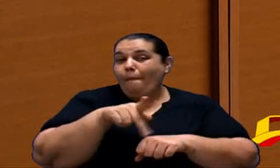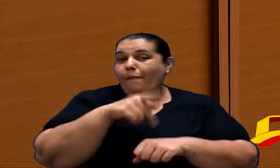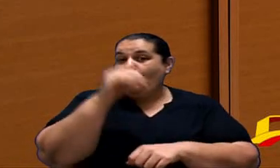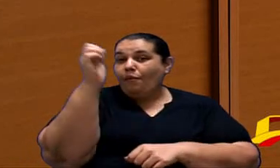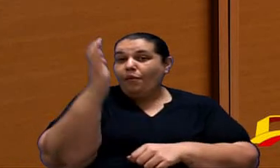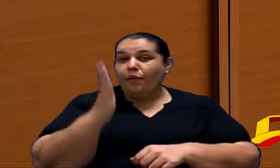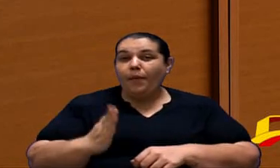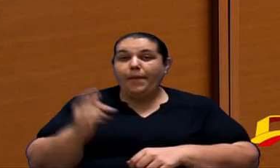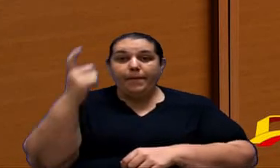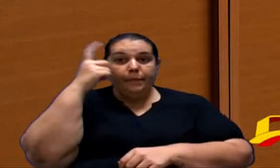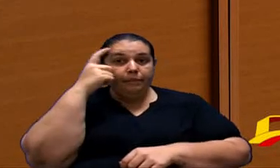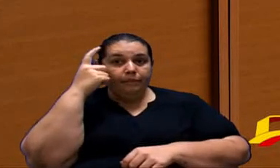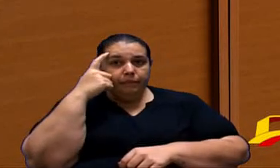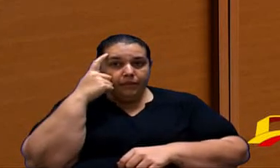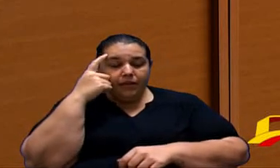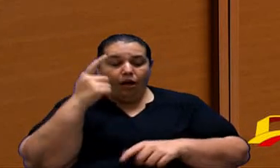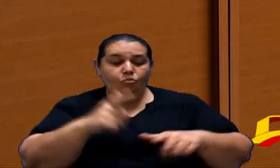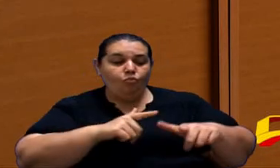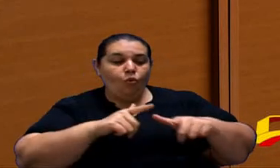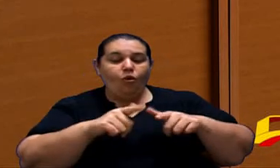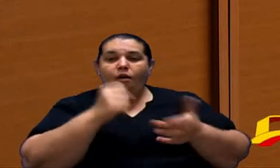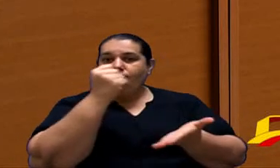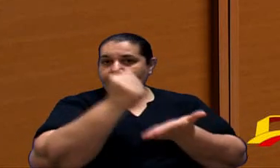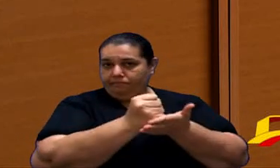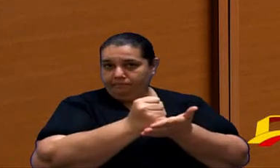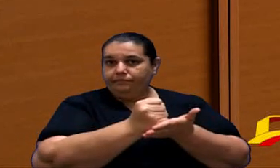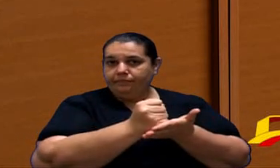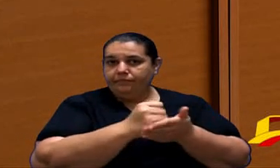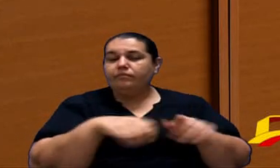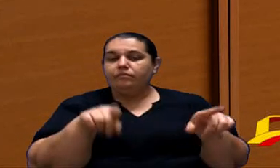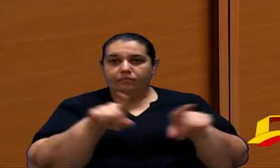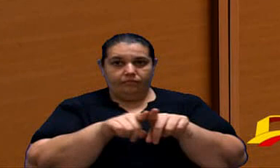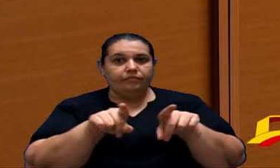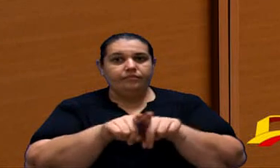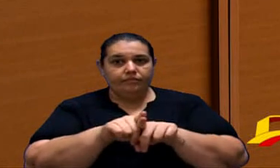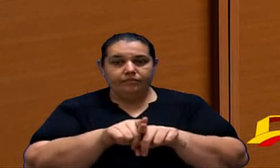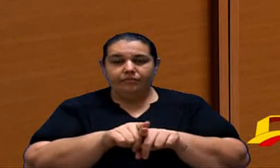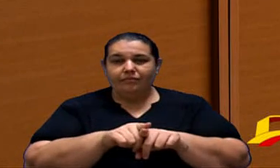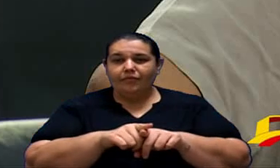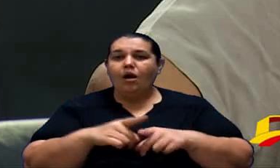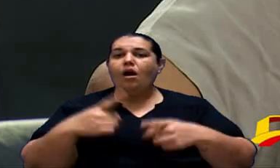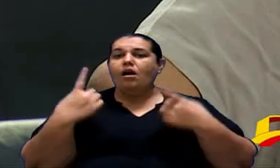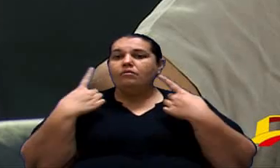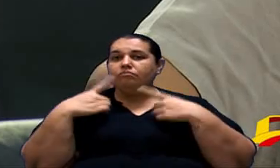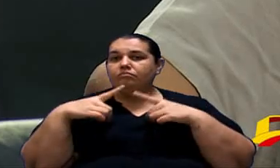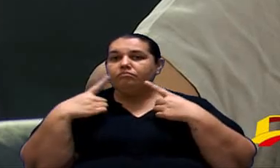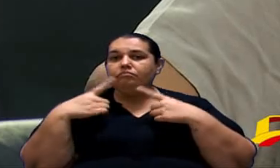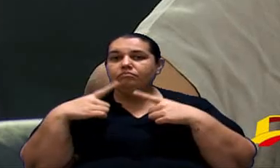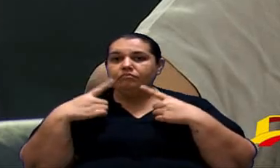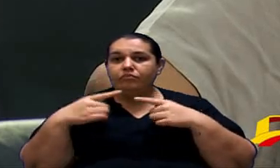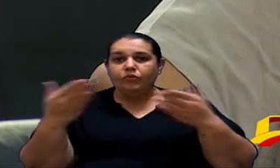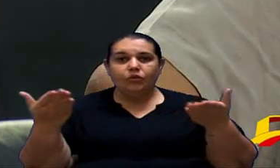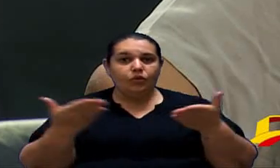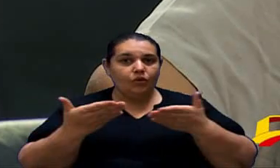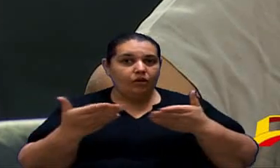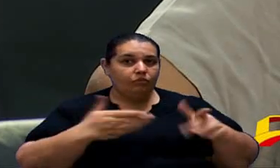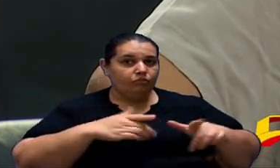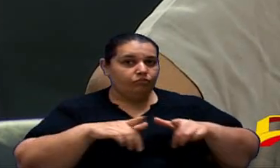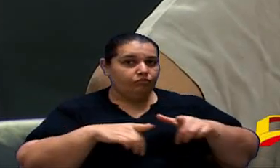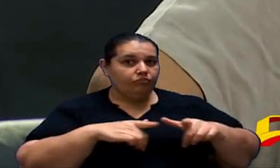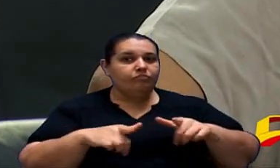é pensar na garantia do emprego. Eu acho que essa discussão do self-service,